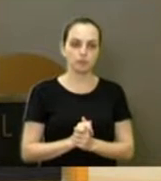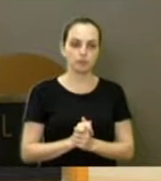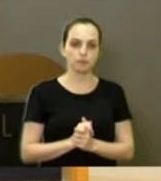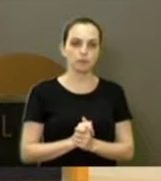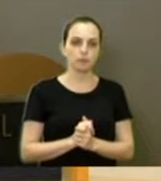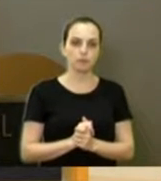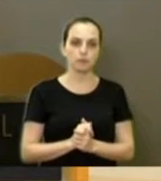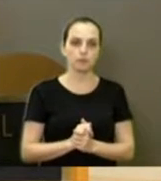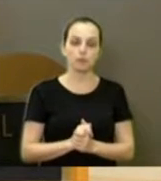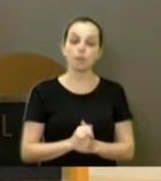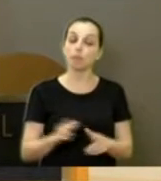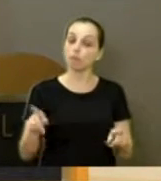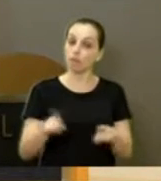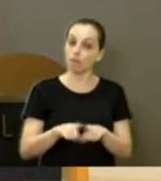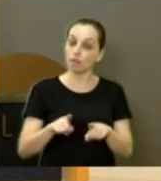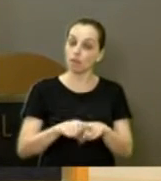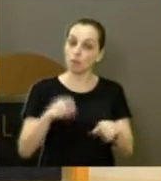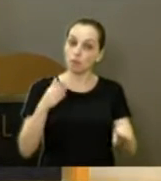Nós também fomos